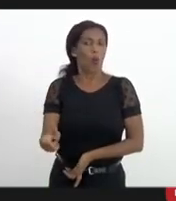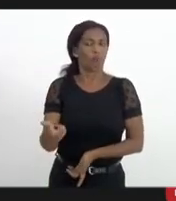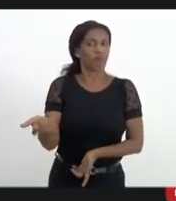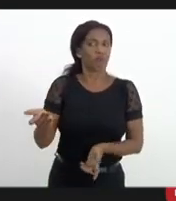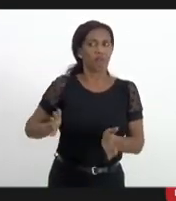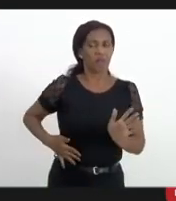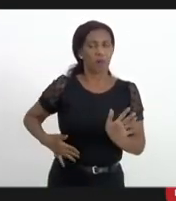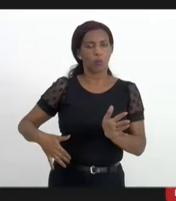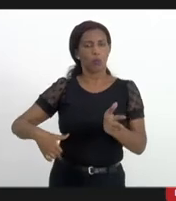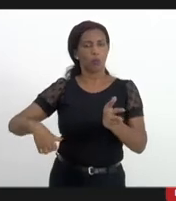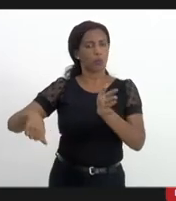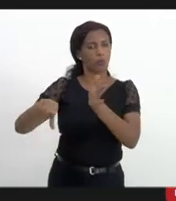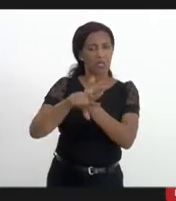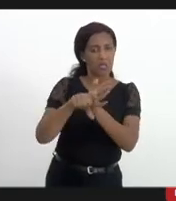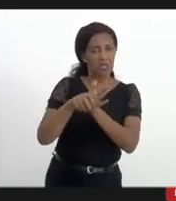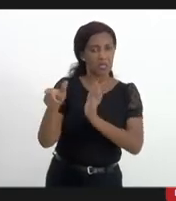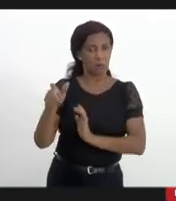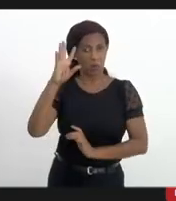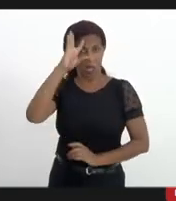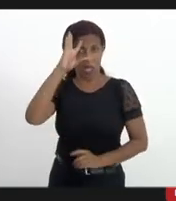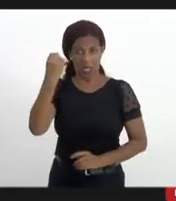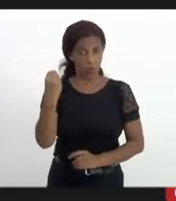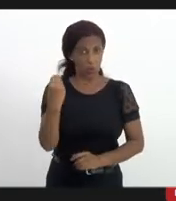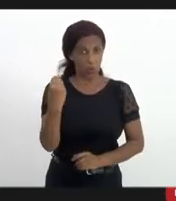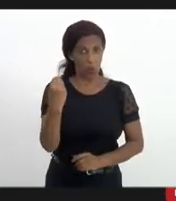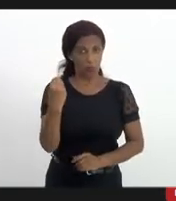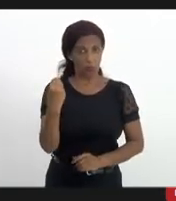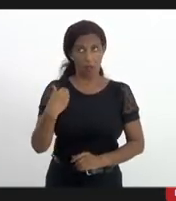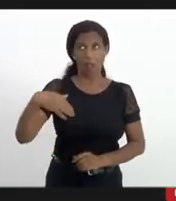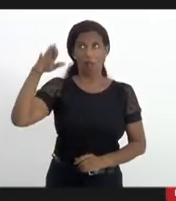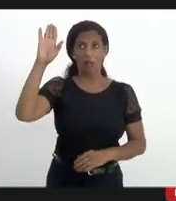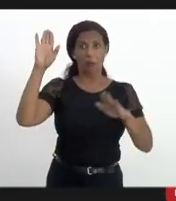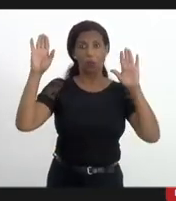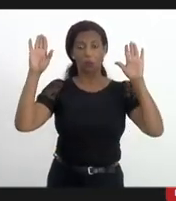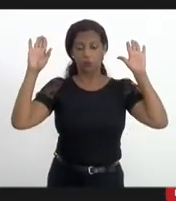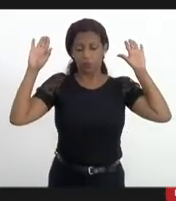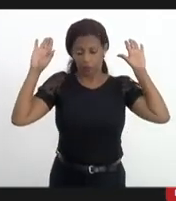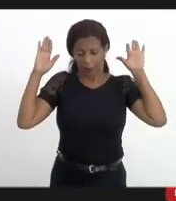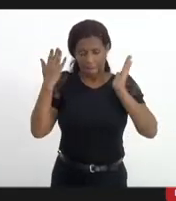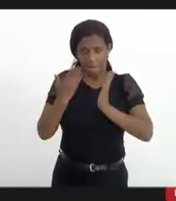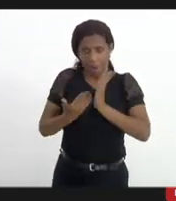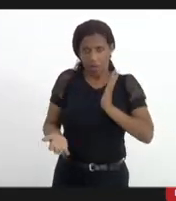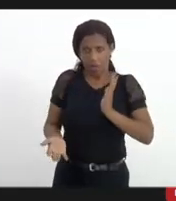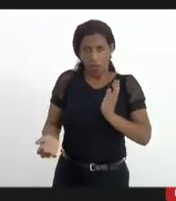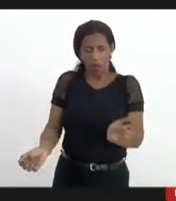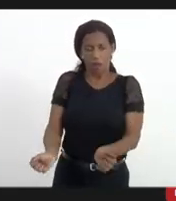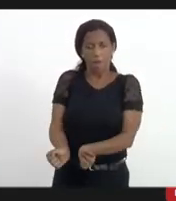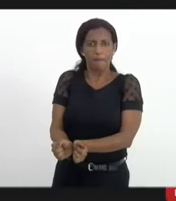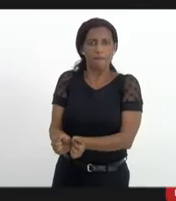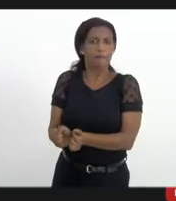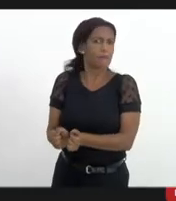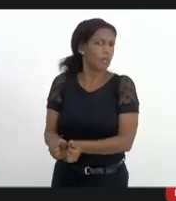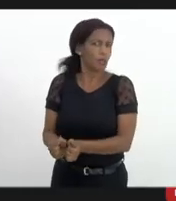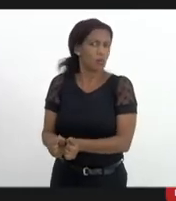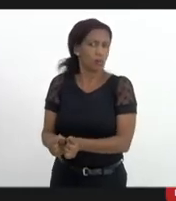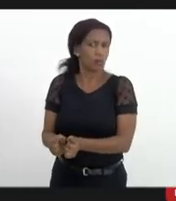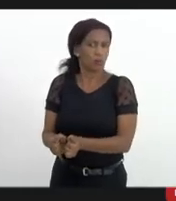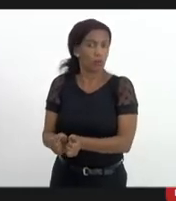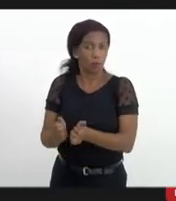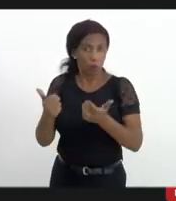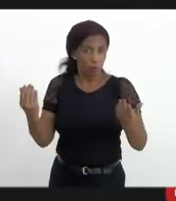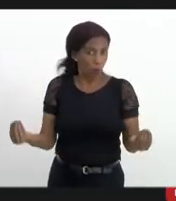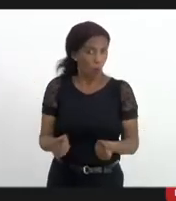seja, ele quem for que esteja armado resolve se entregar, ele sai preso, como aconteceu nessa própria operação.